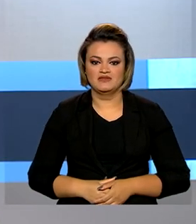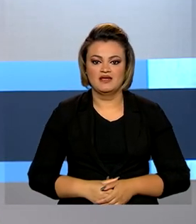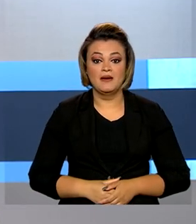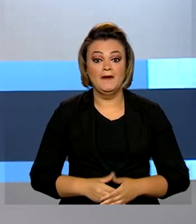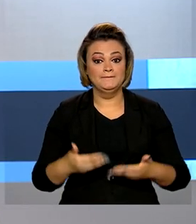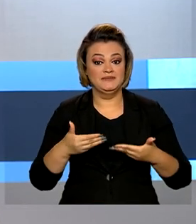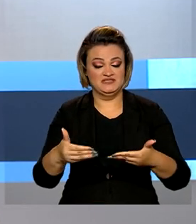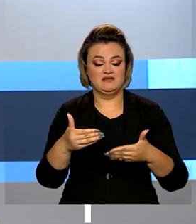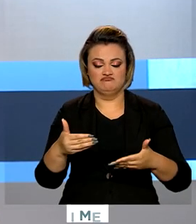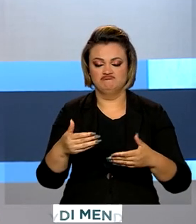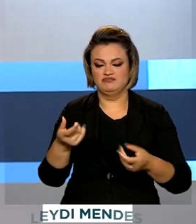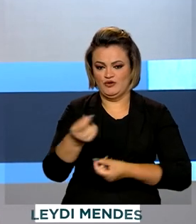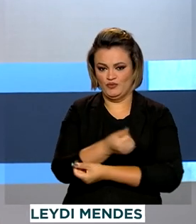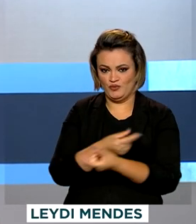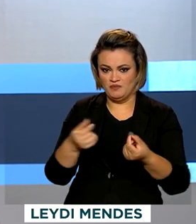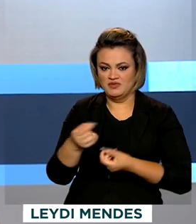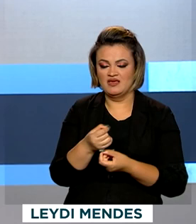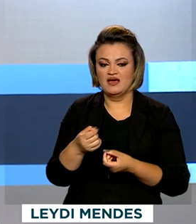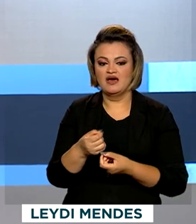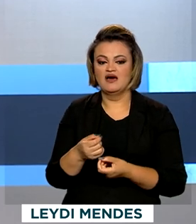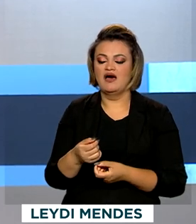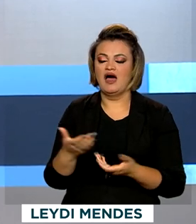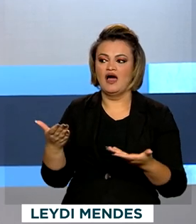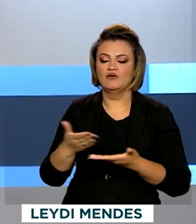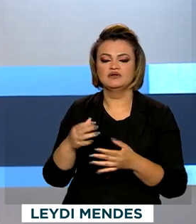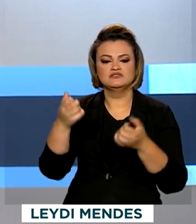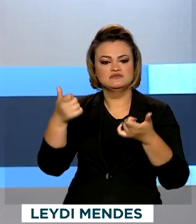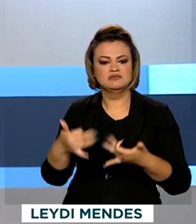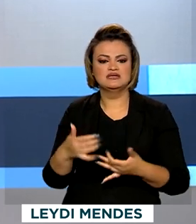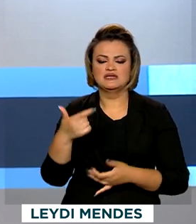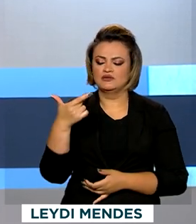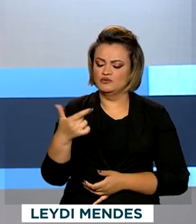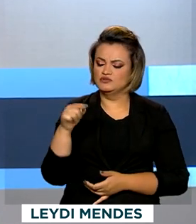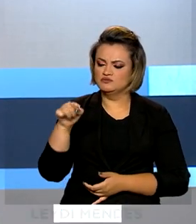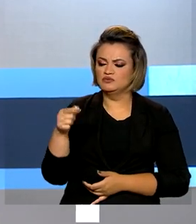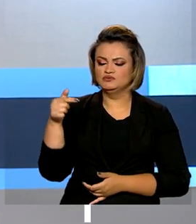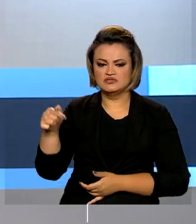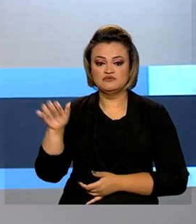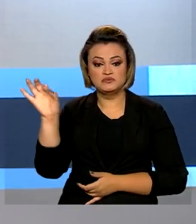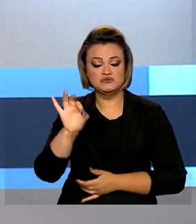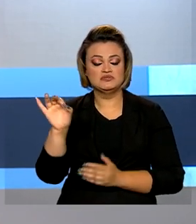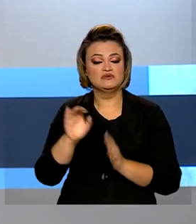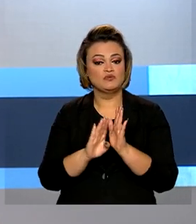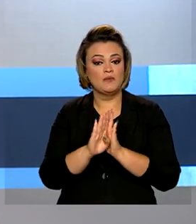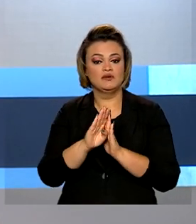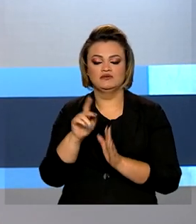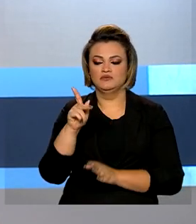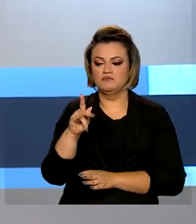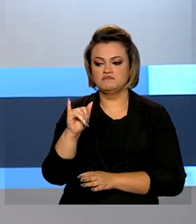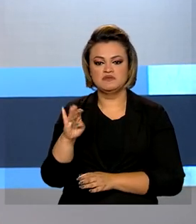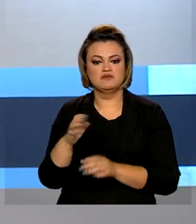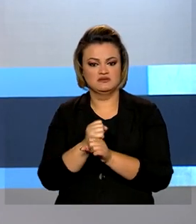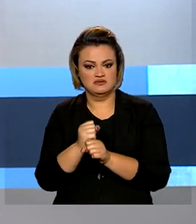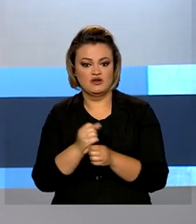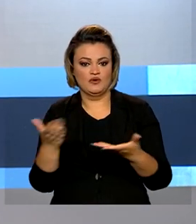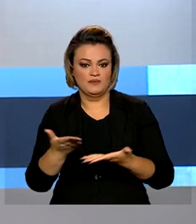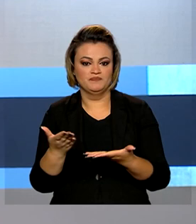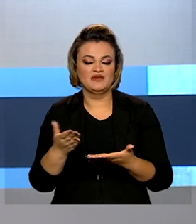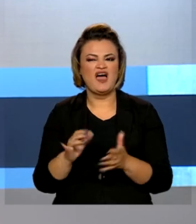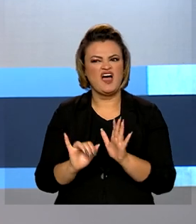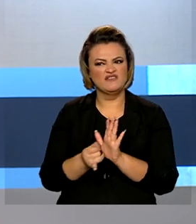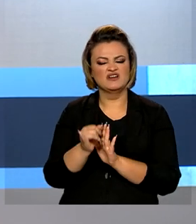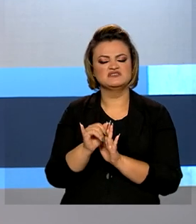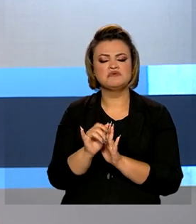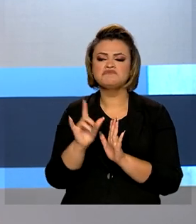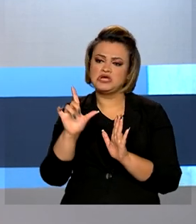Ministério da Economia elevou para 2,7% a previsão de alta do PIB para este ano. Já a estimativa da